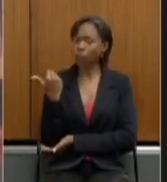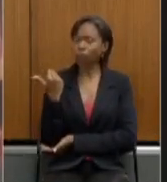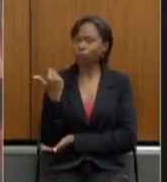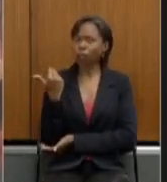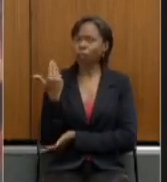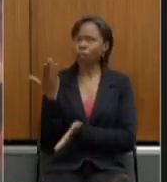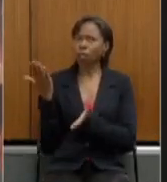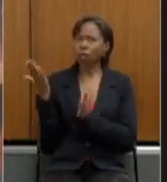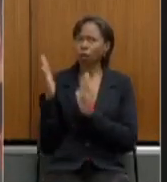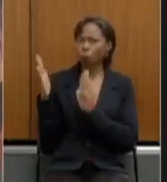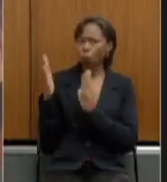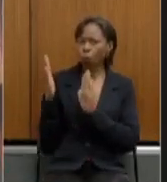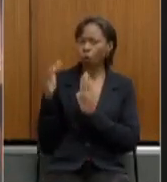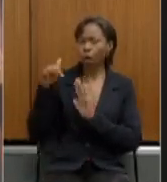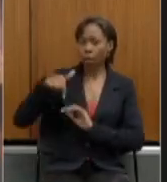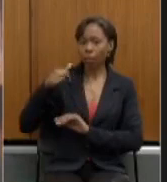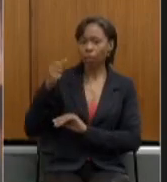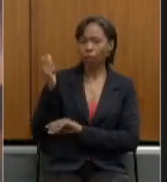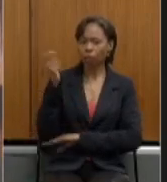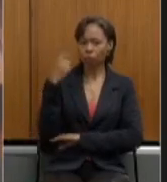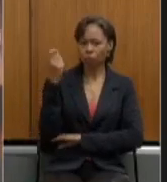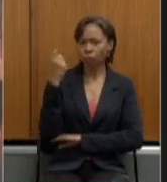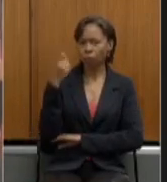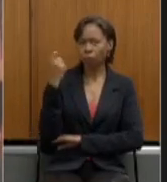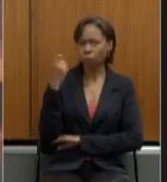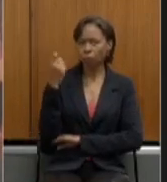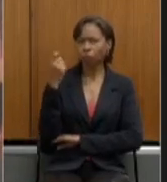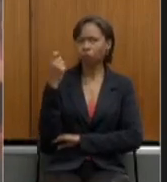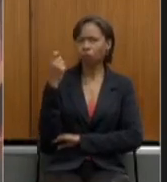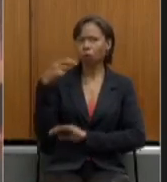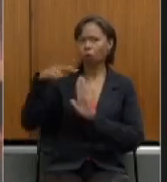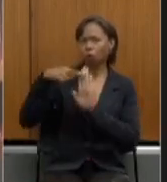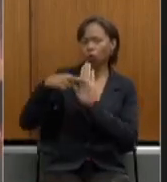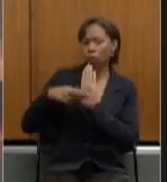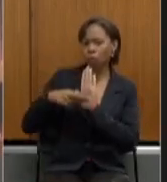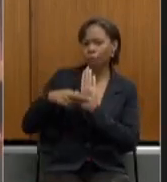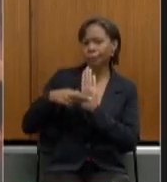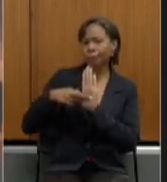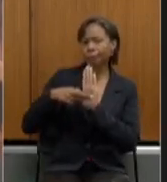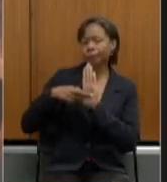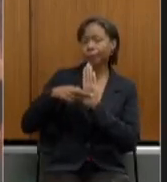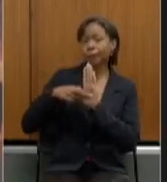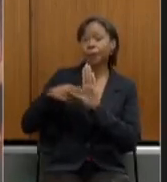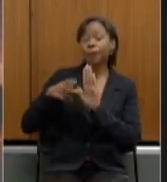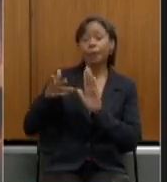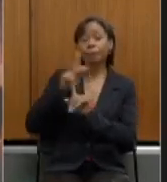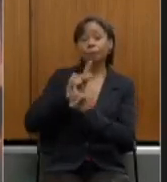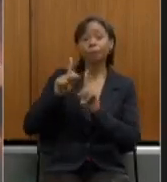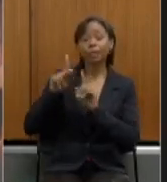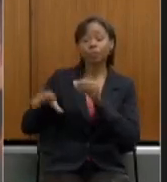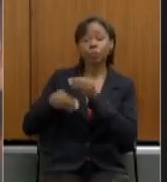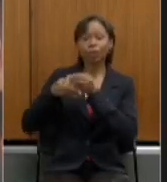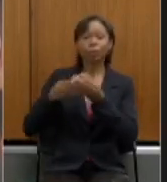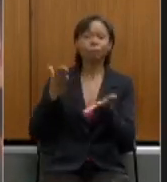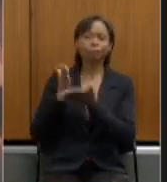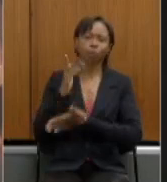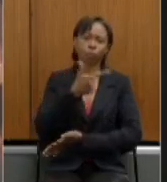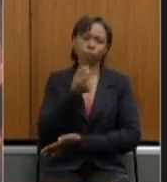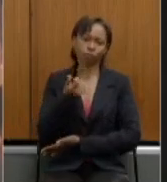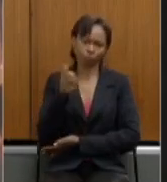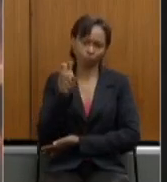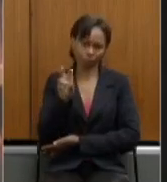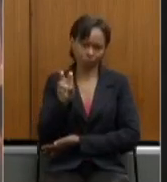vigência aqui no estado do Rio Grande do Sul do regime de previdência complementar aprovado em 2015 então